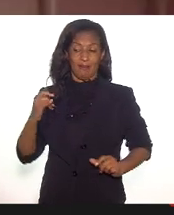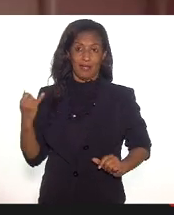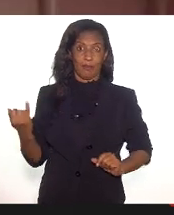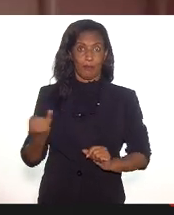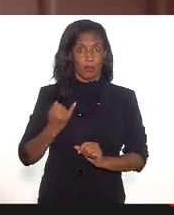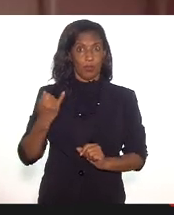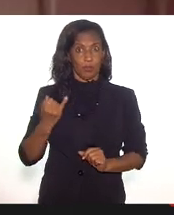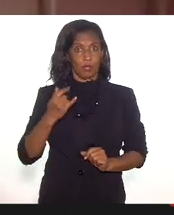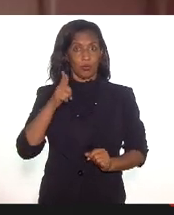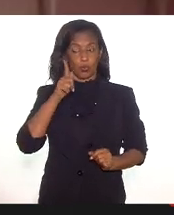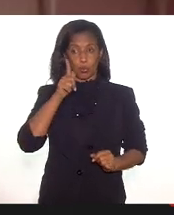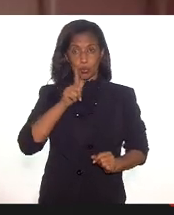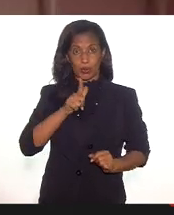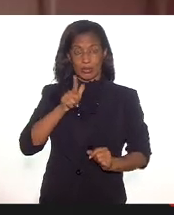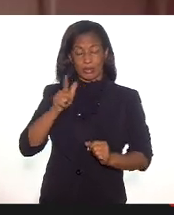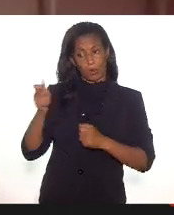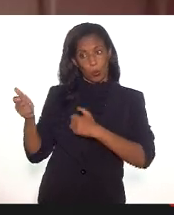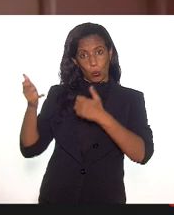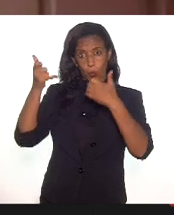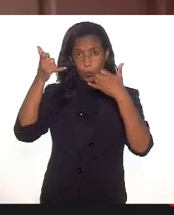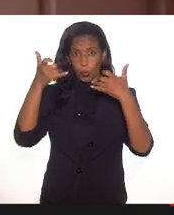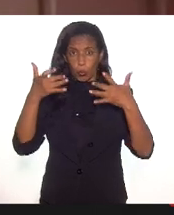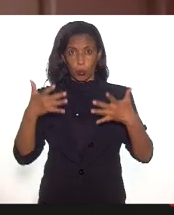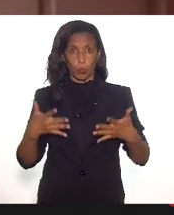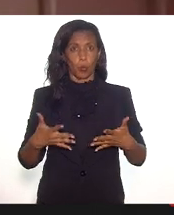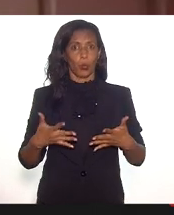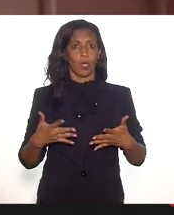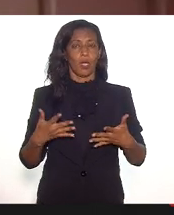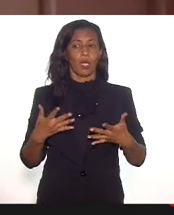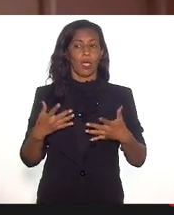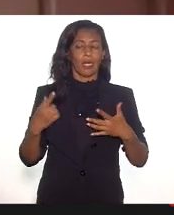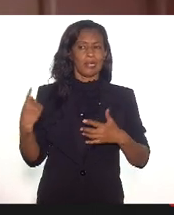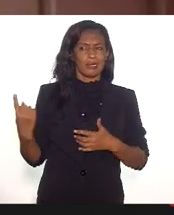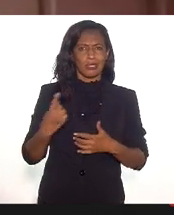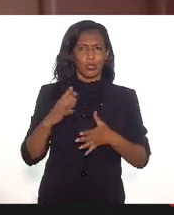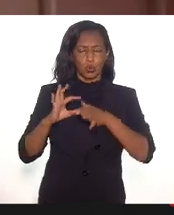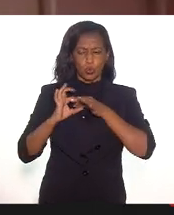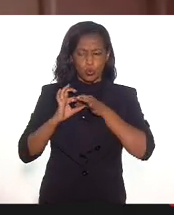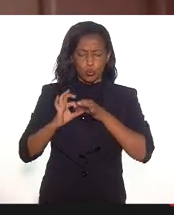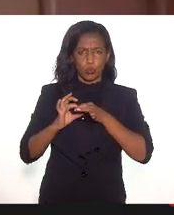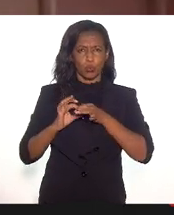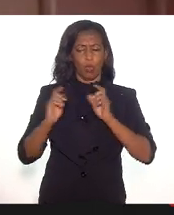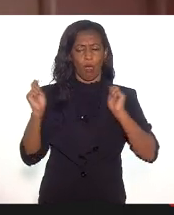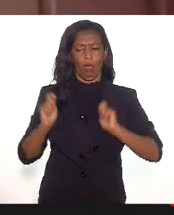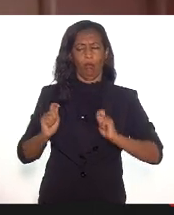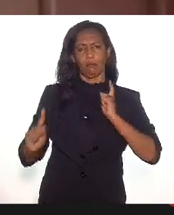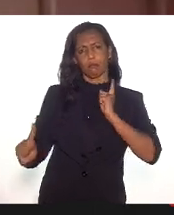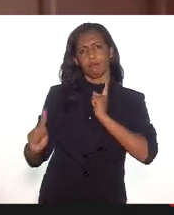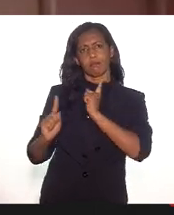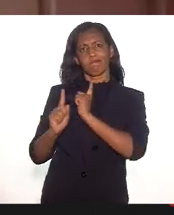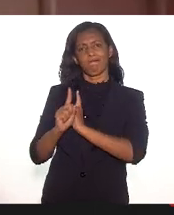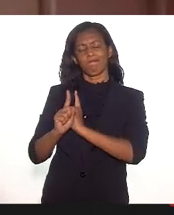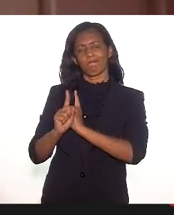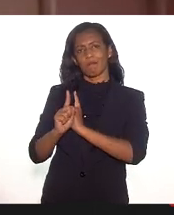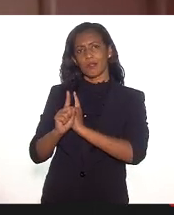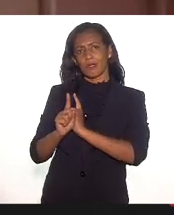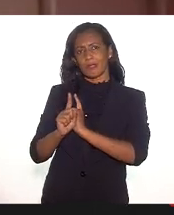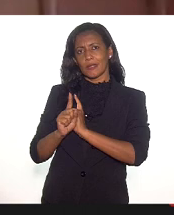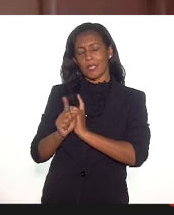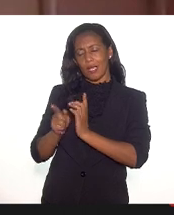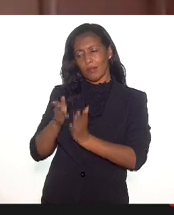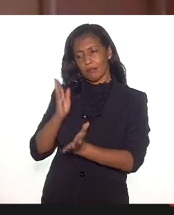isso, que a gente explicite essa situação e que a gente possa encontrar, juntos e juntas, caminhos